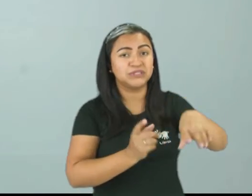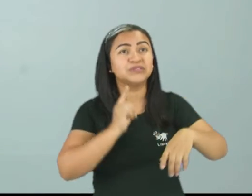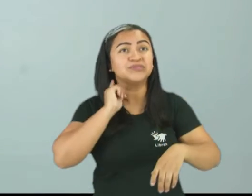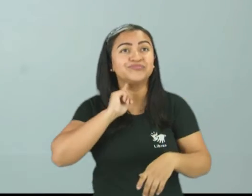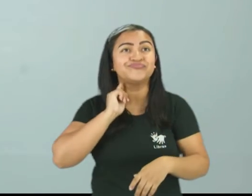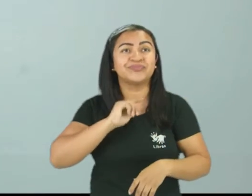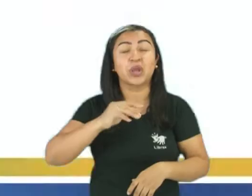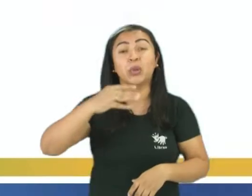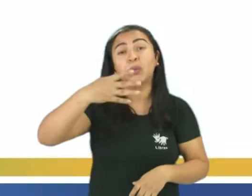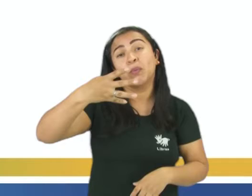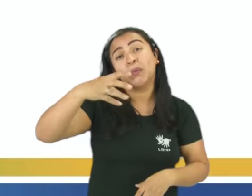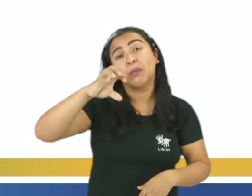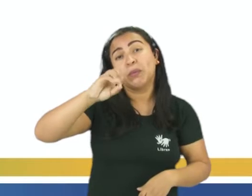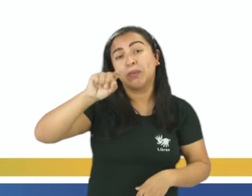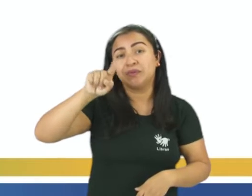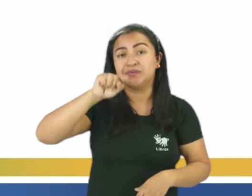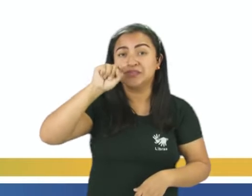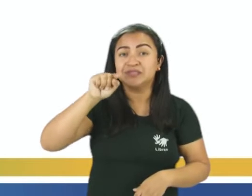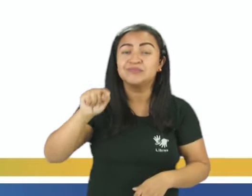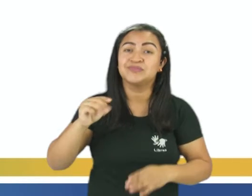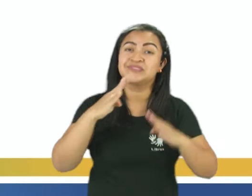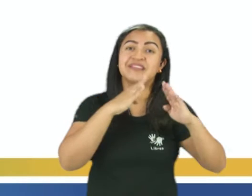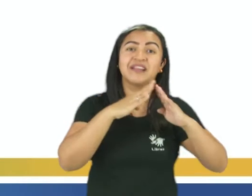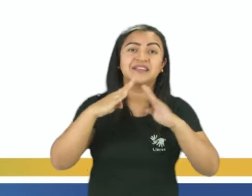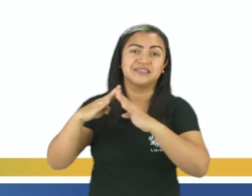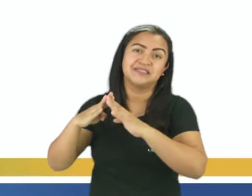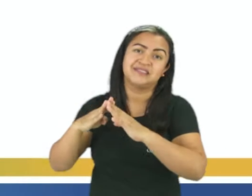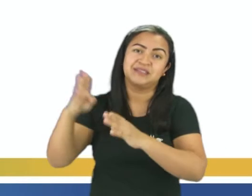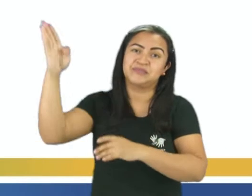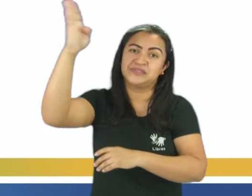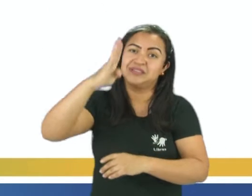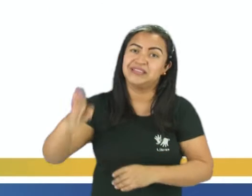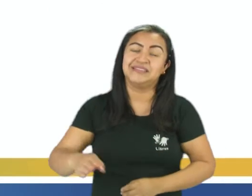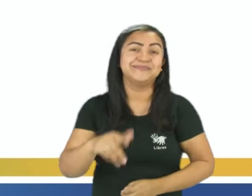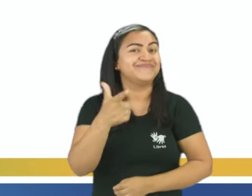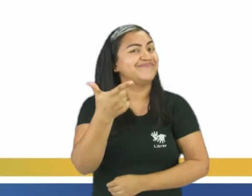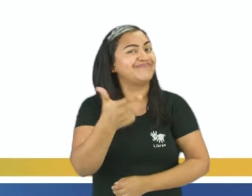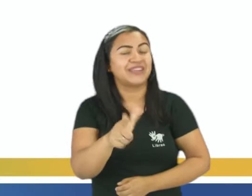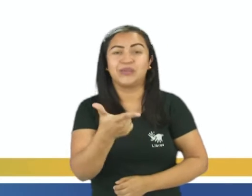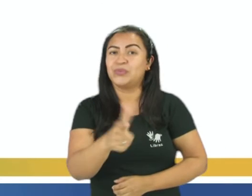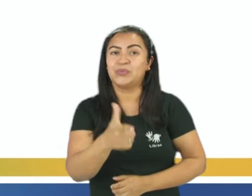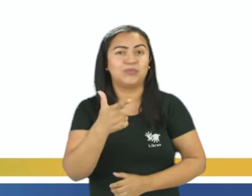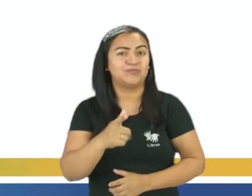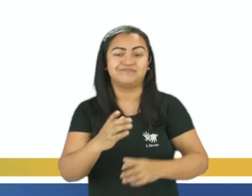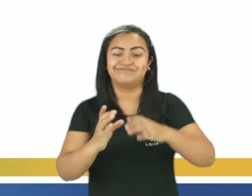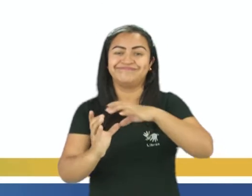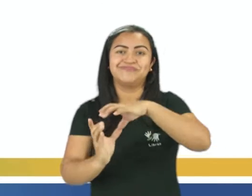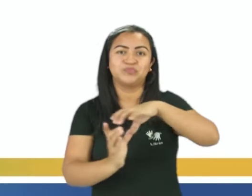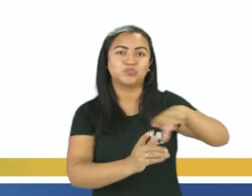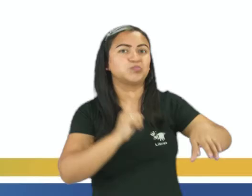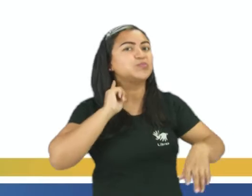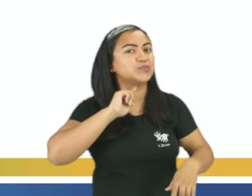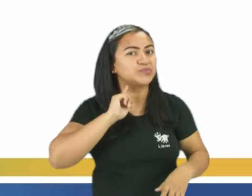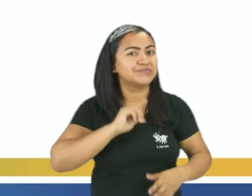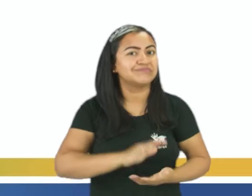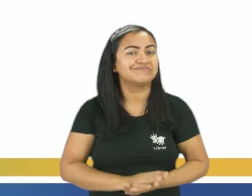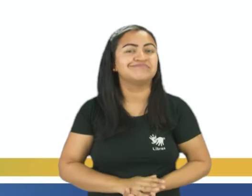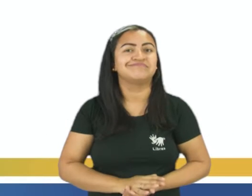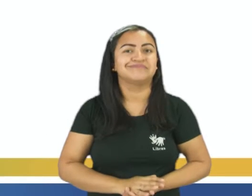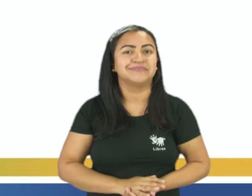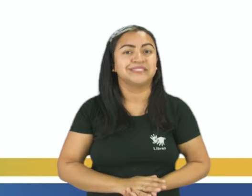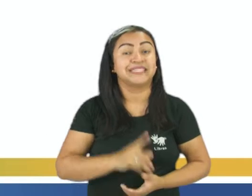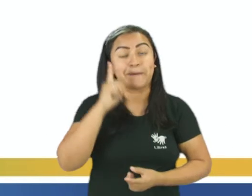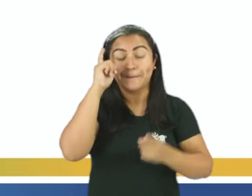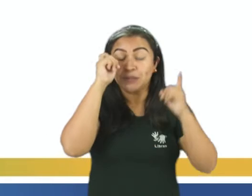slide, mais de 40% dos domicílios brasileiros ainda não tem rede de esgoto. Certo? Então, isso é preocupante.